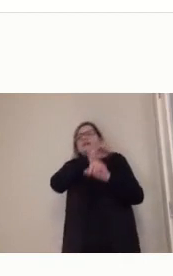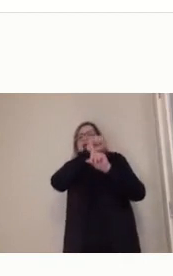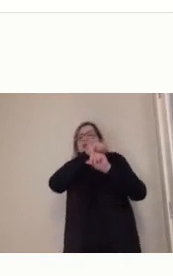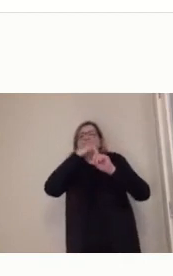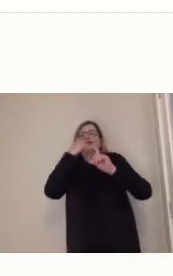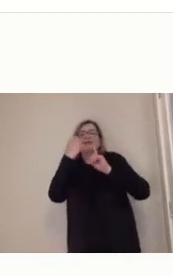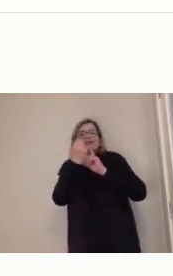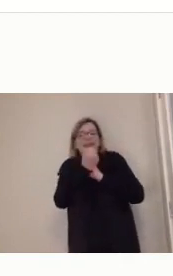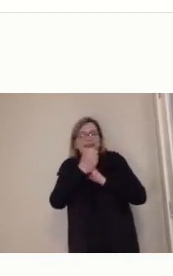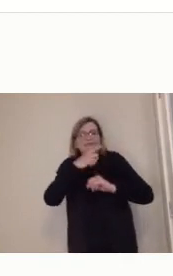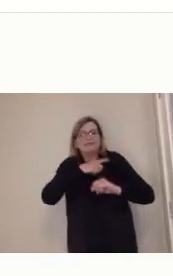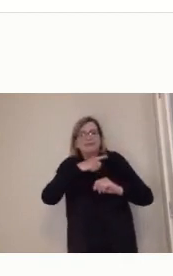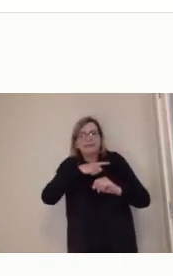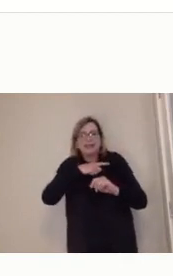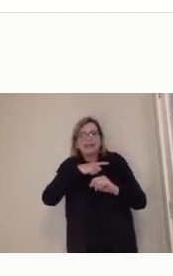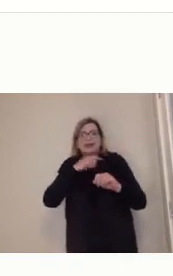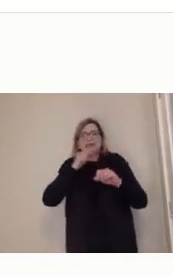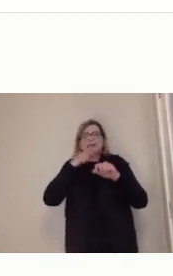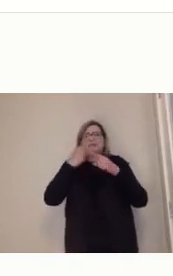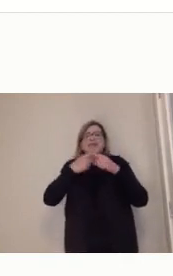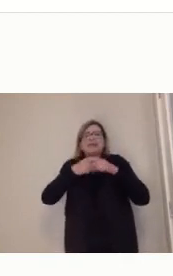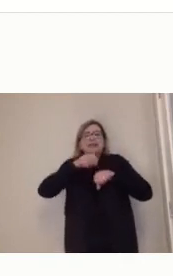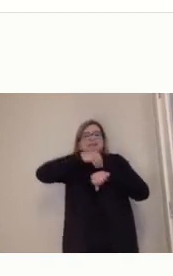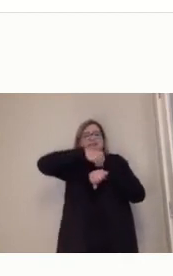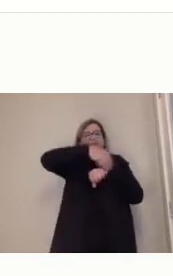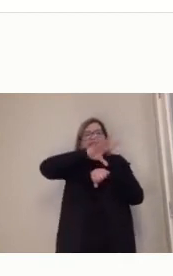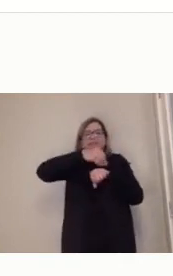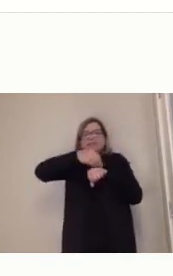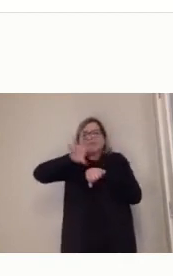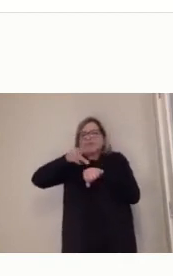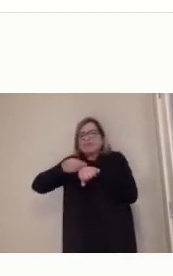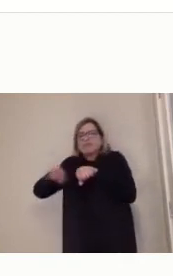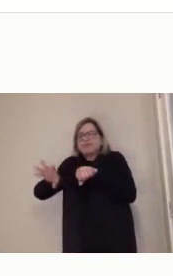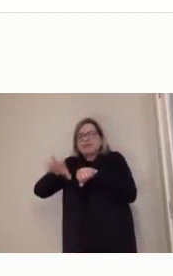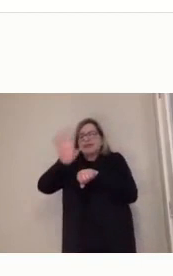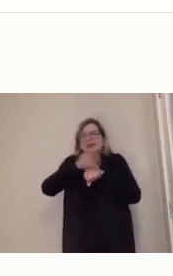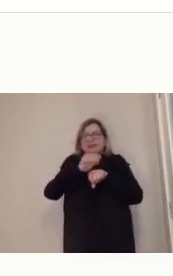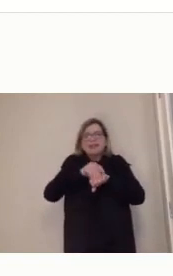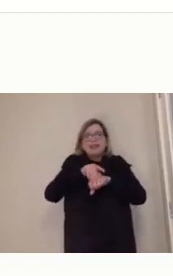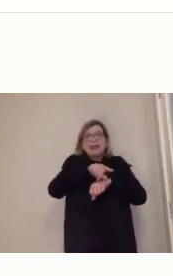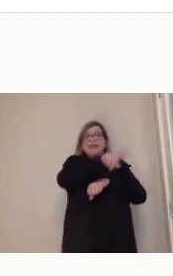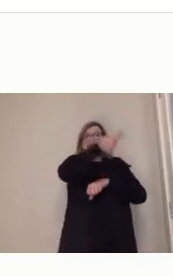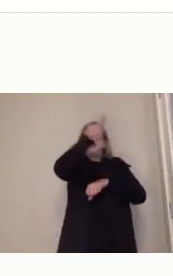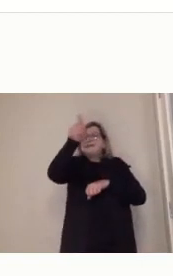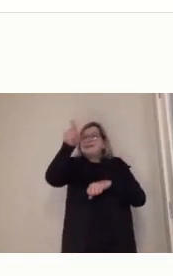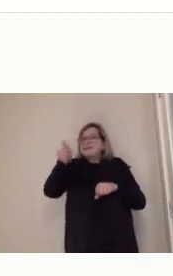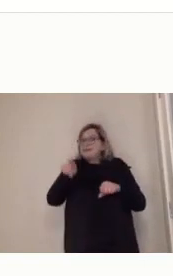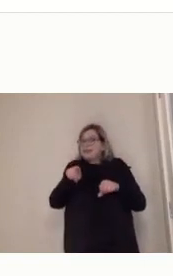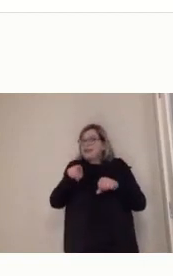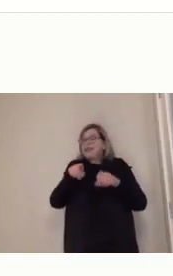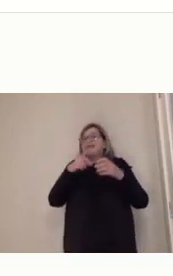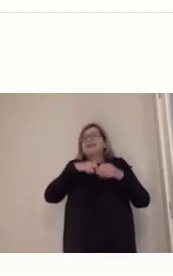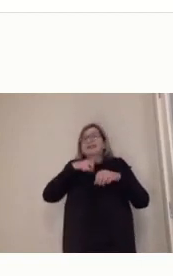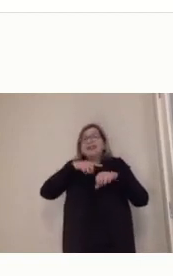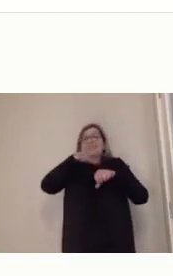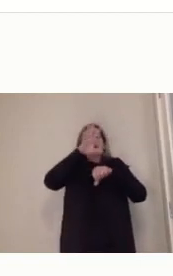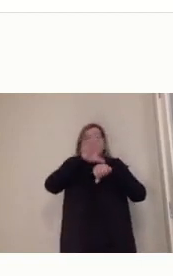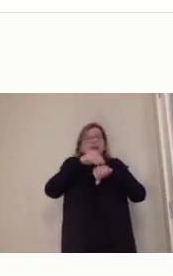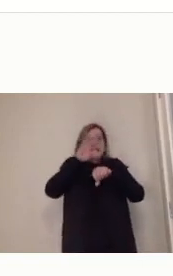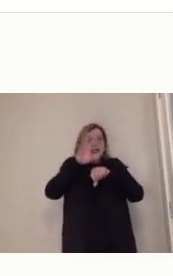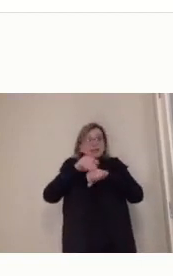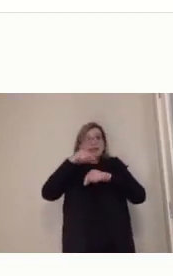né? Nessas disciplinas. E parte desse conhecimento que vocês produziram, nós vamos ter condição de partilhar,